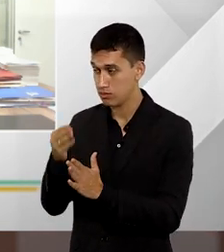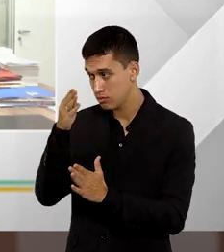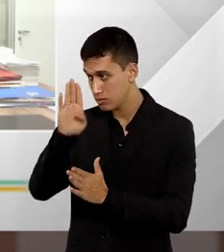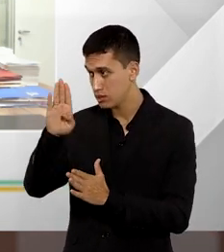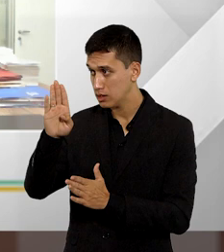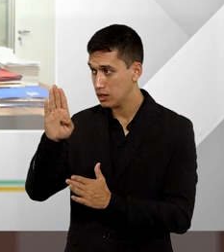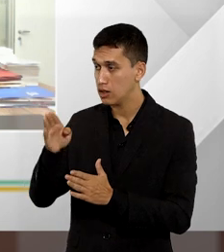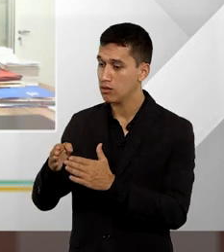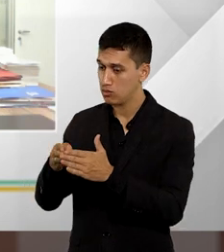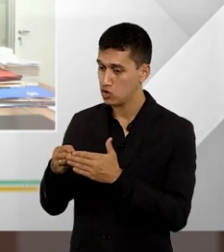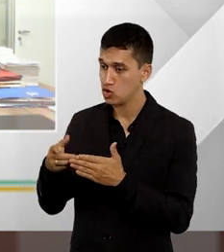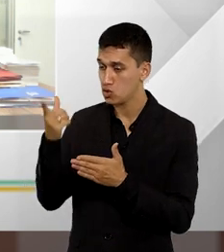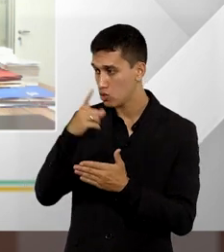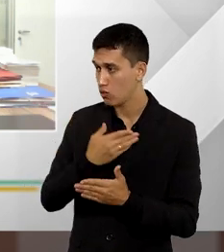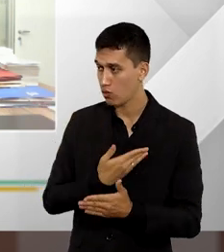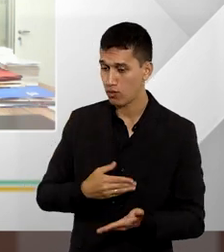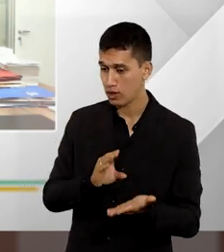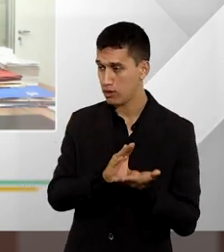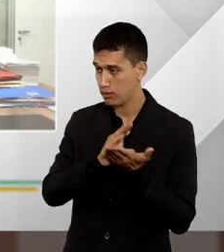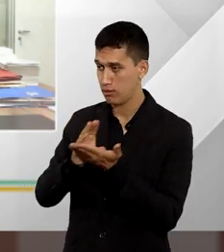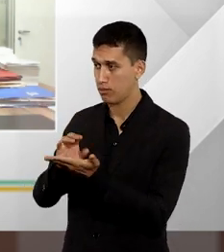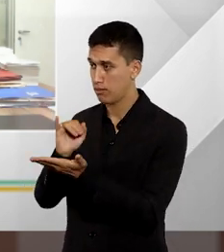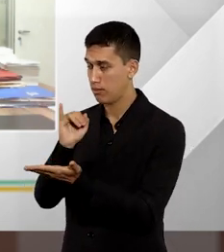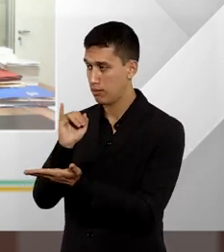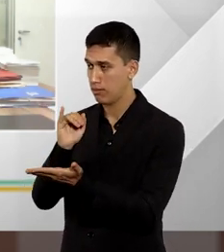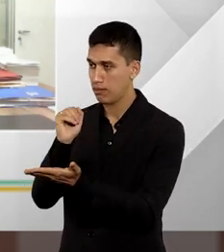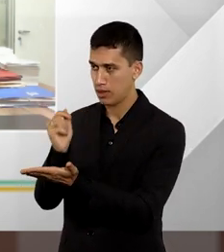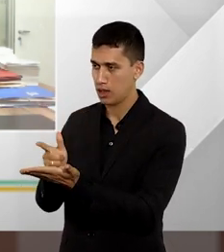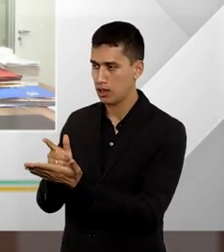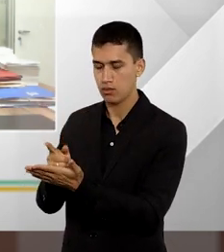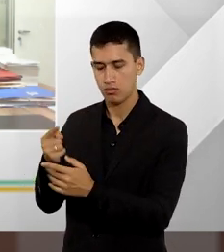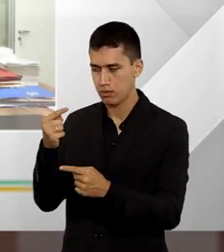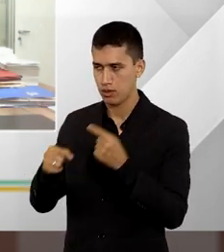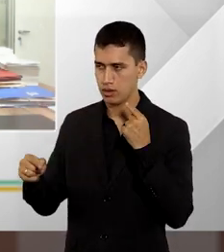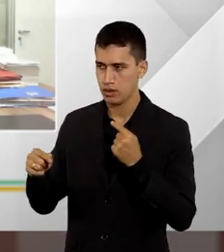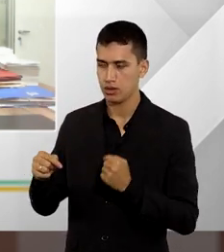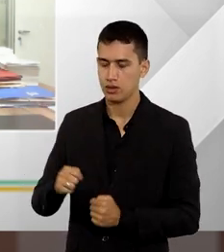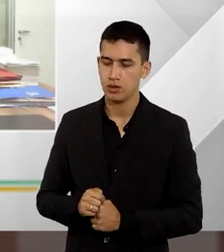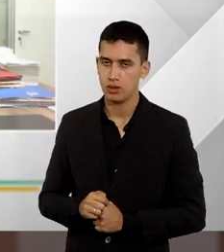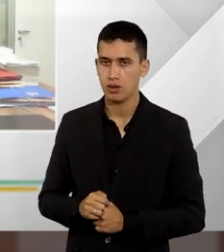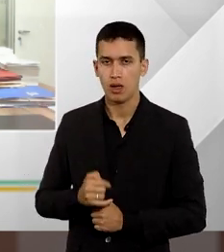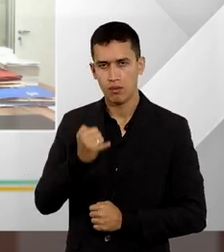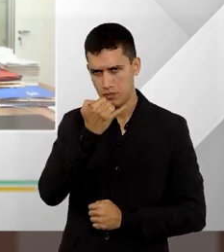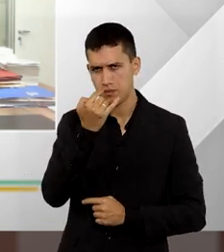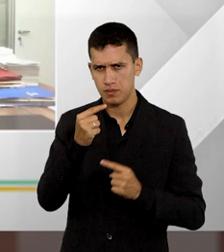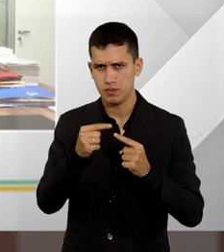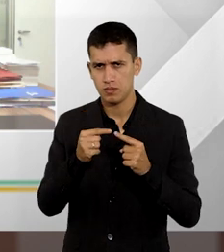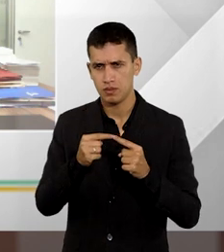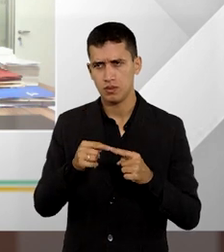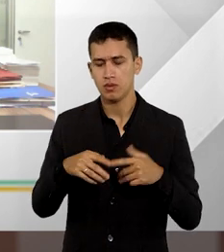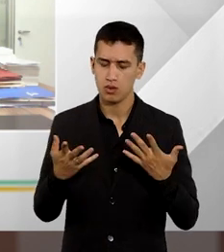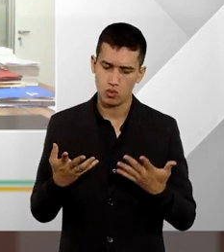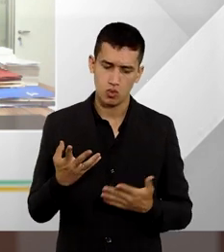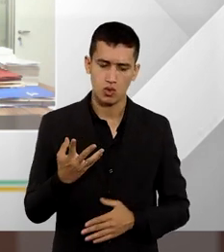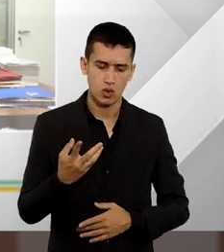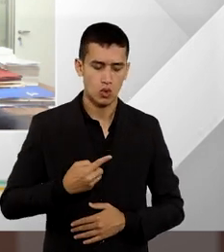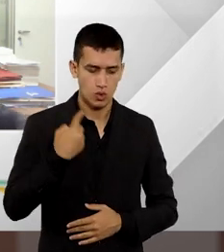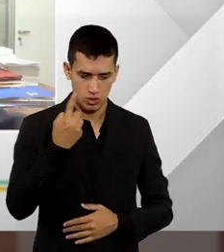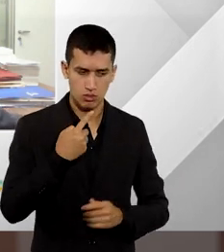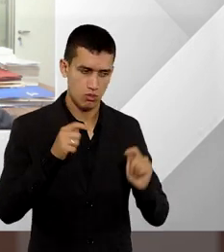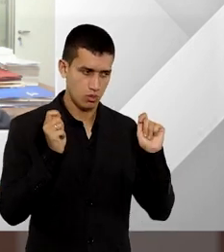pedido dessa verba advocatícia é considerado precluso? Sim, exatamente. E aí o advogado pode fazer uma petição para que haja